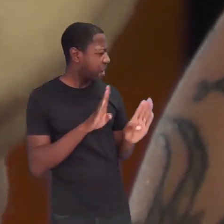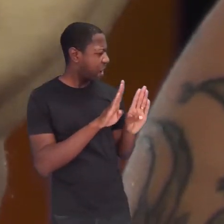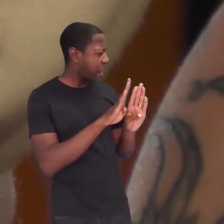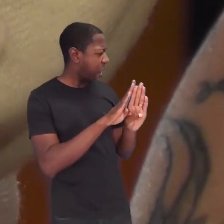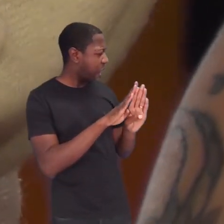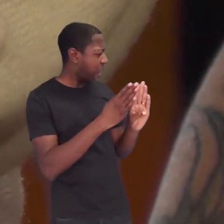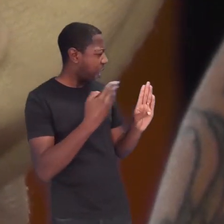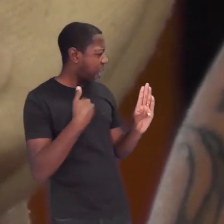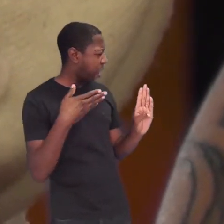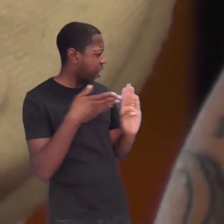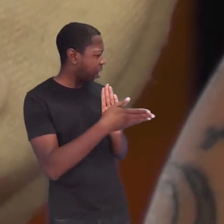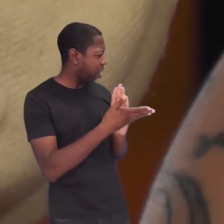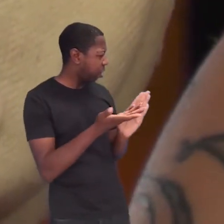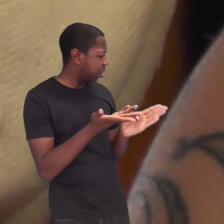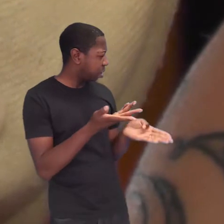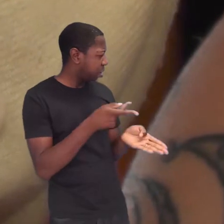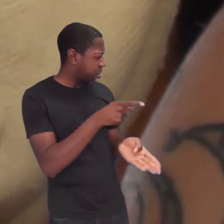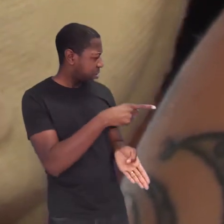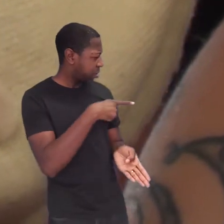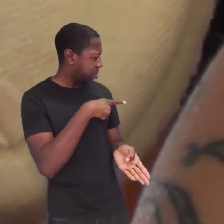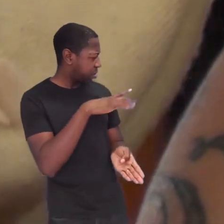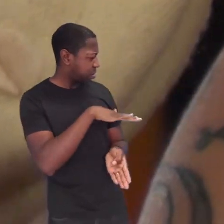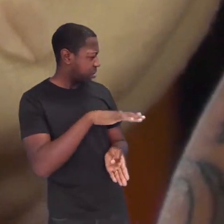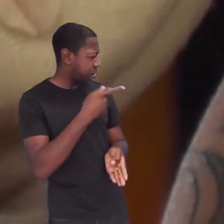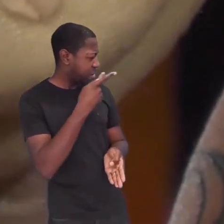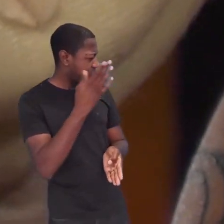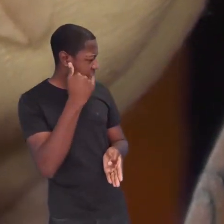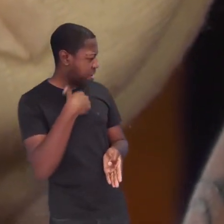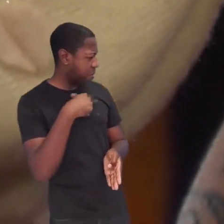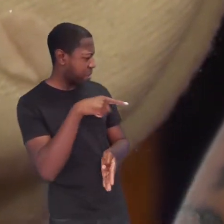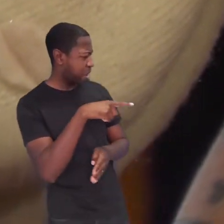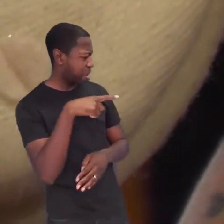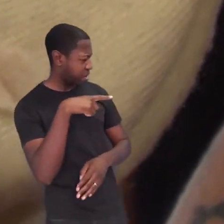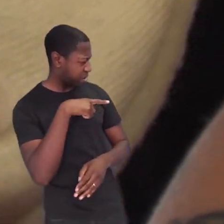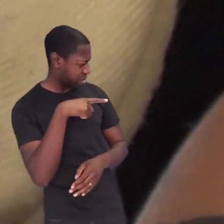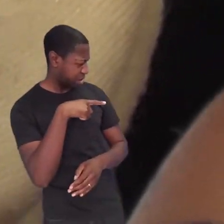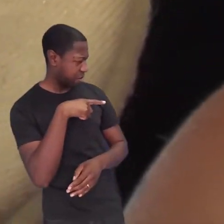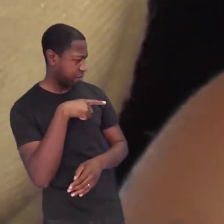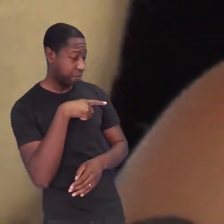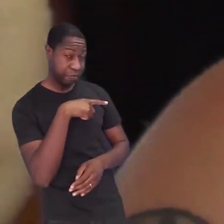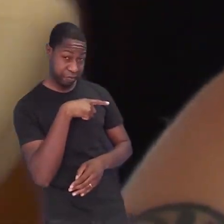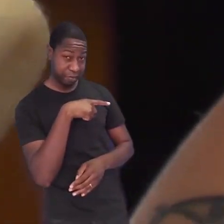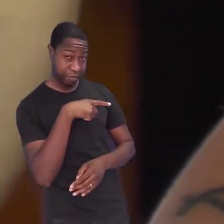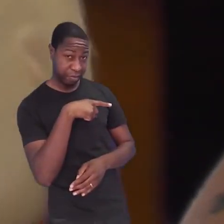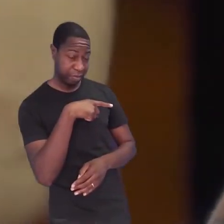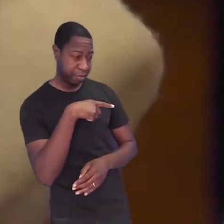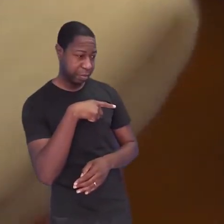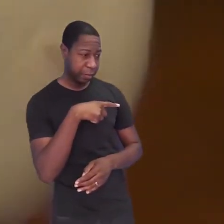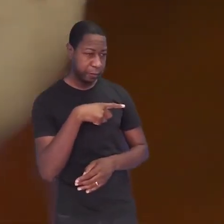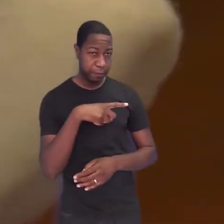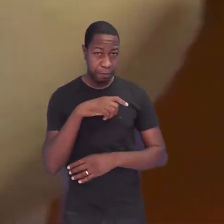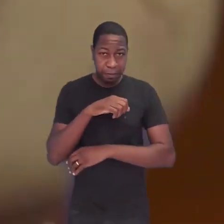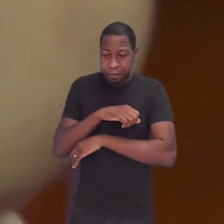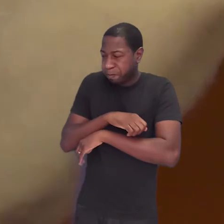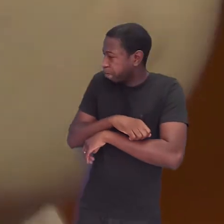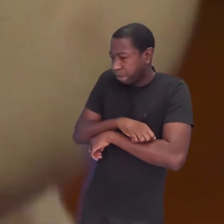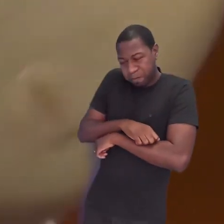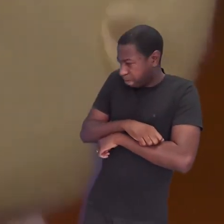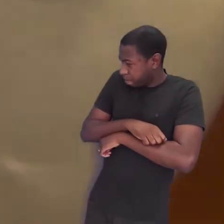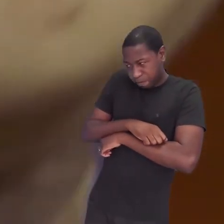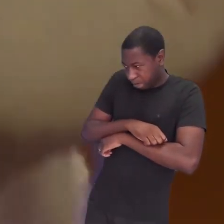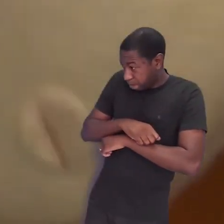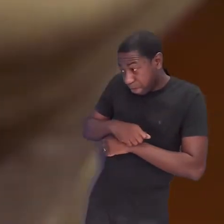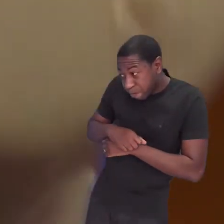porta e que ela lhe contasse se lá havia ainda uma criança que soubesse falar. Mas a velha sacudia a